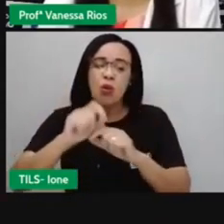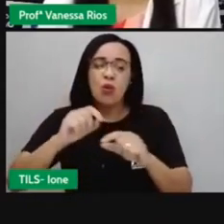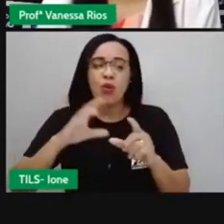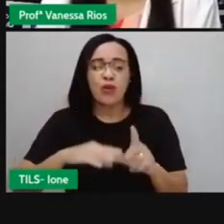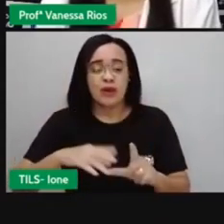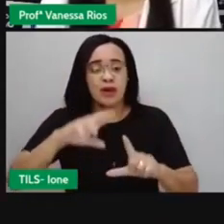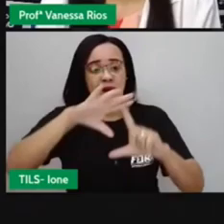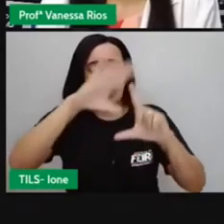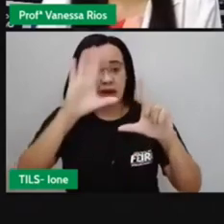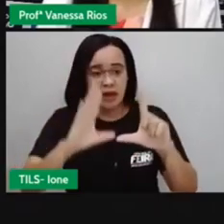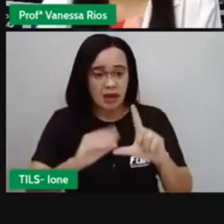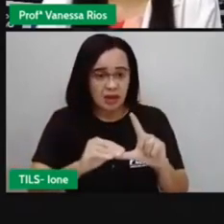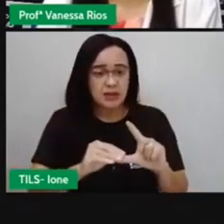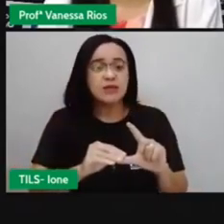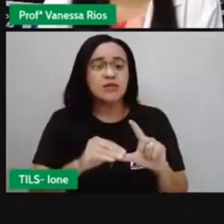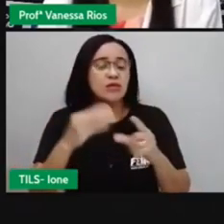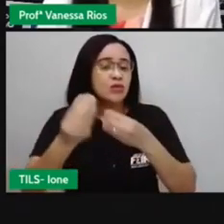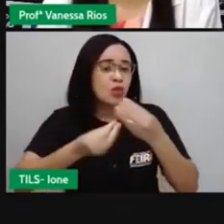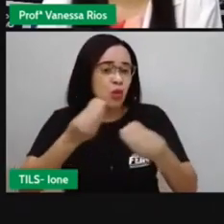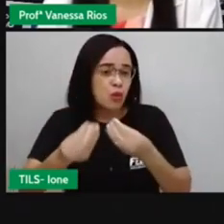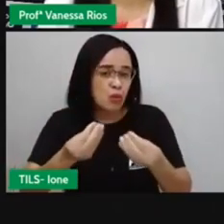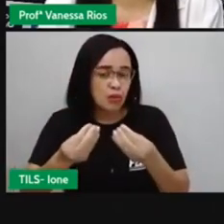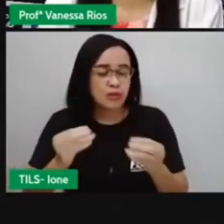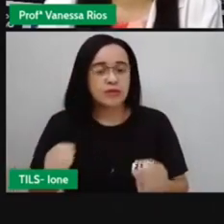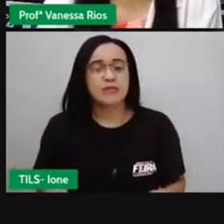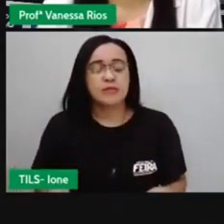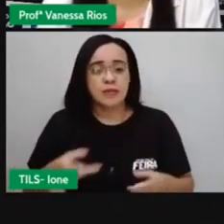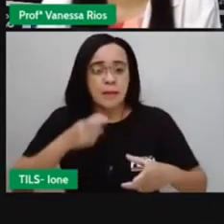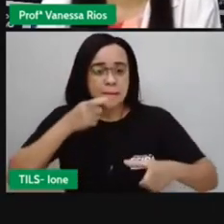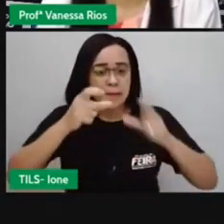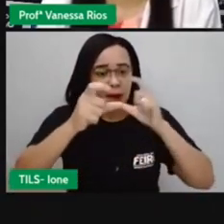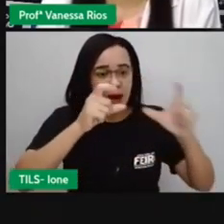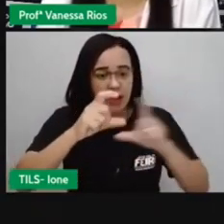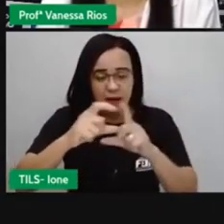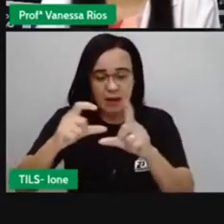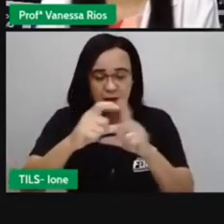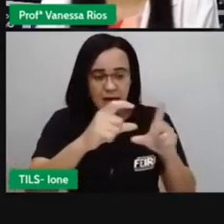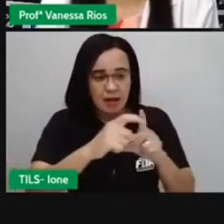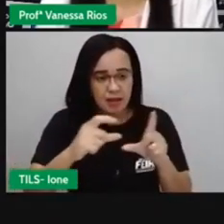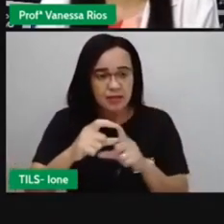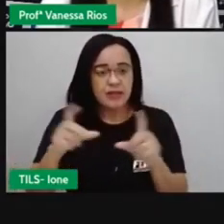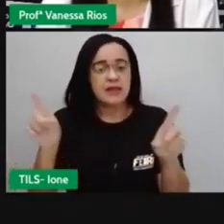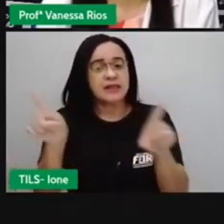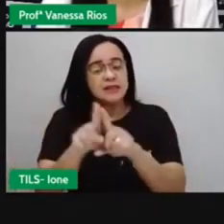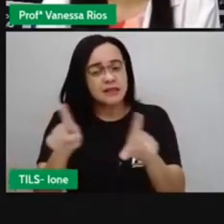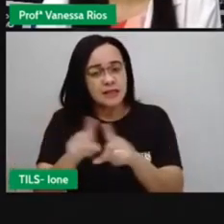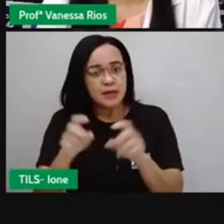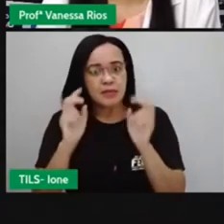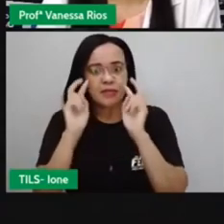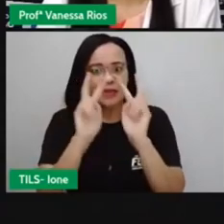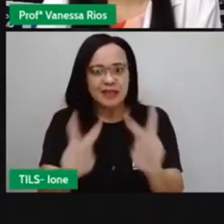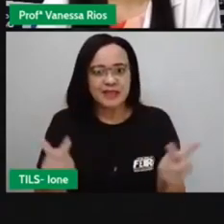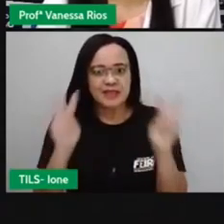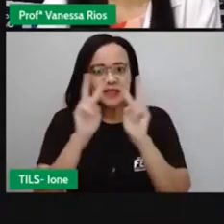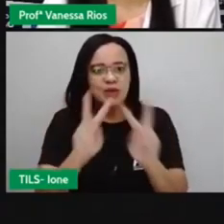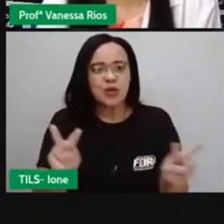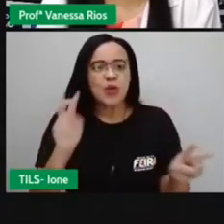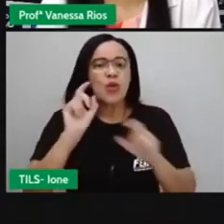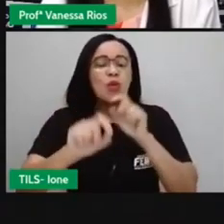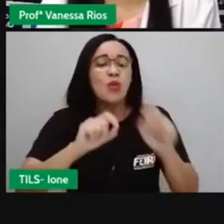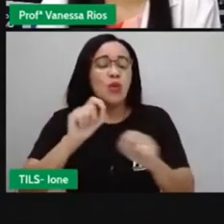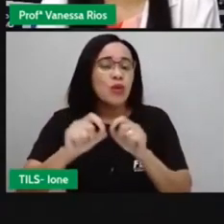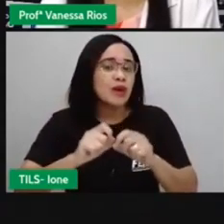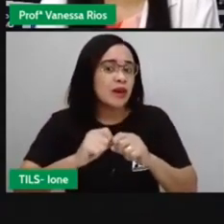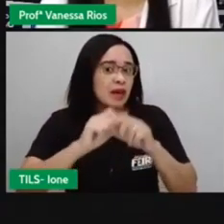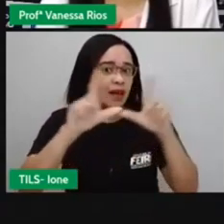aí do que aparece, porque ele não tem só palavras, né? Tem também a utilização das imagens. Então, é importante a